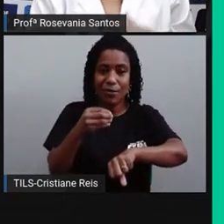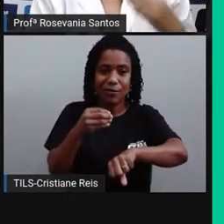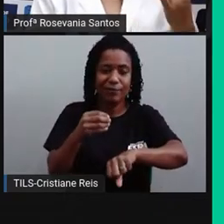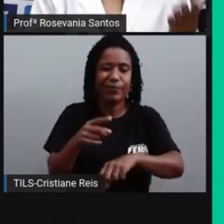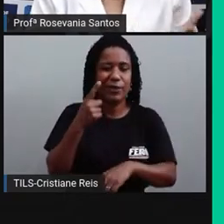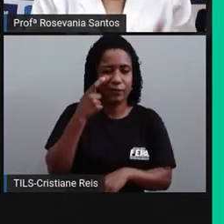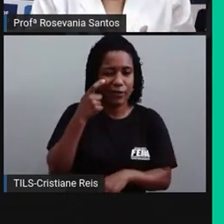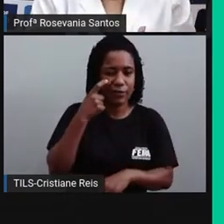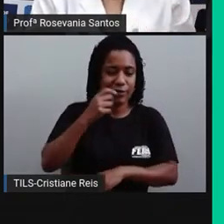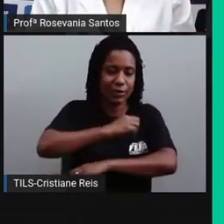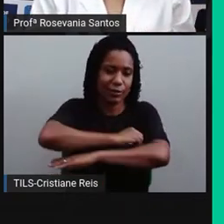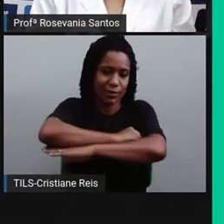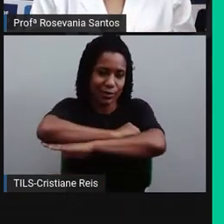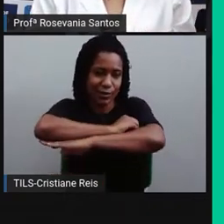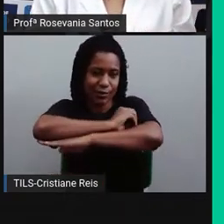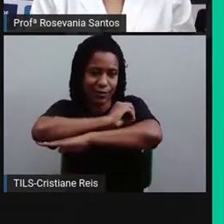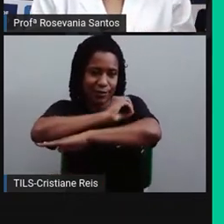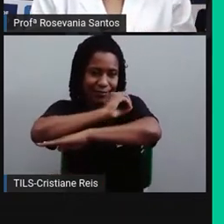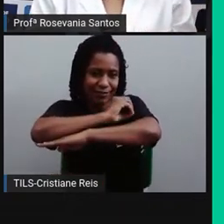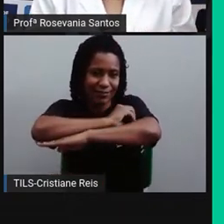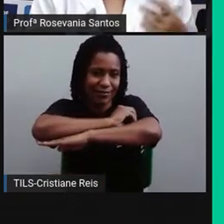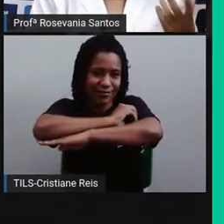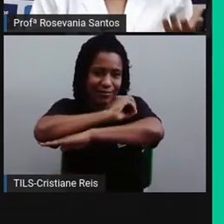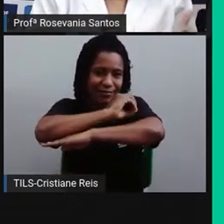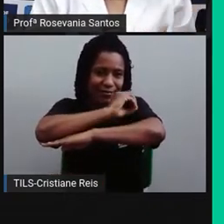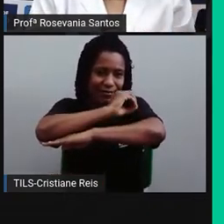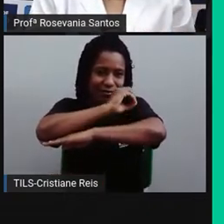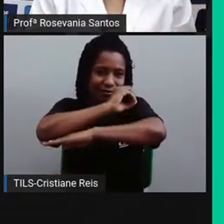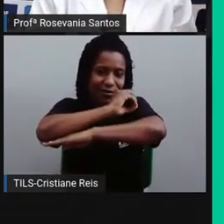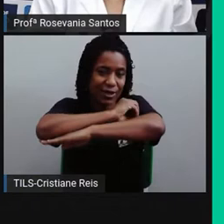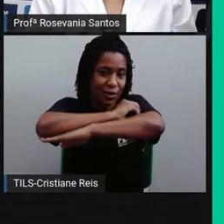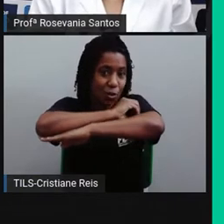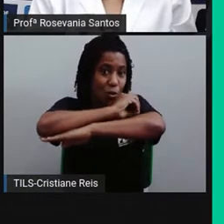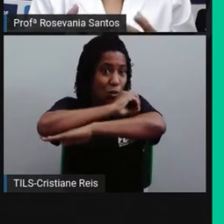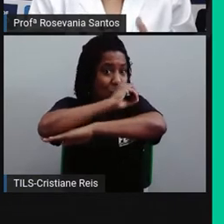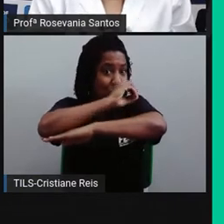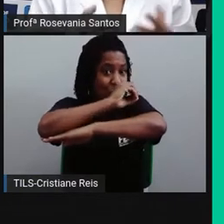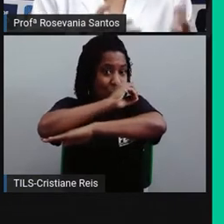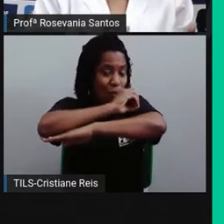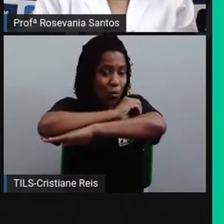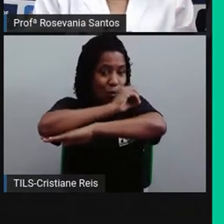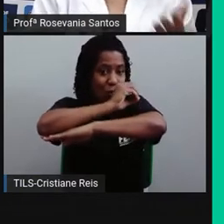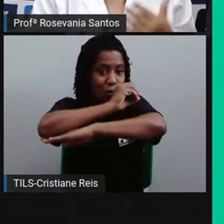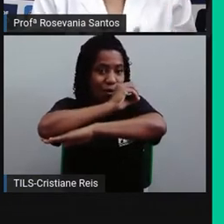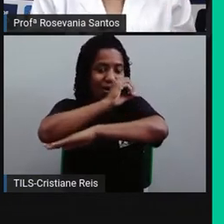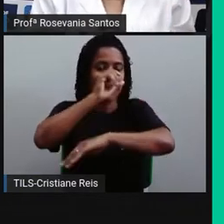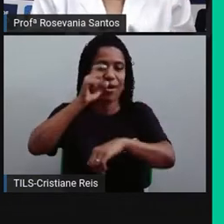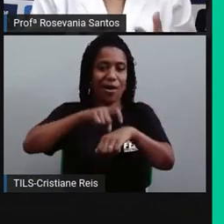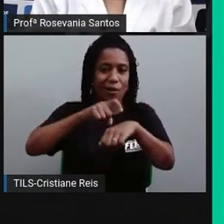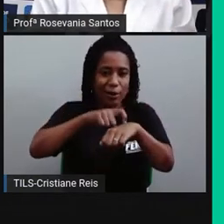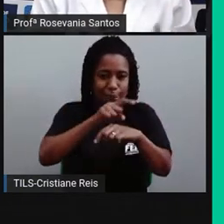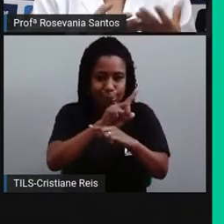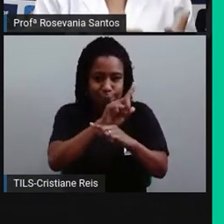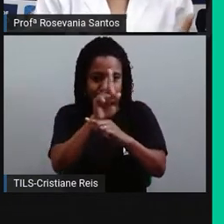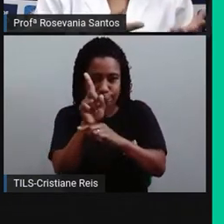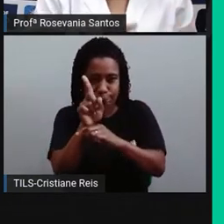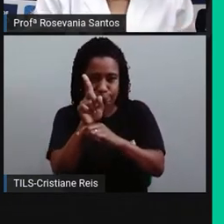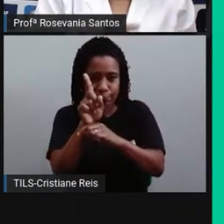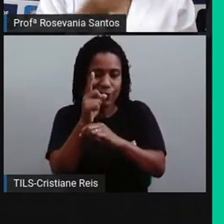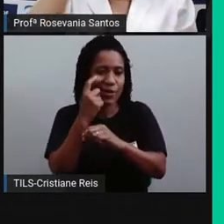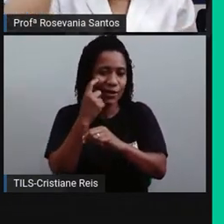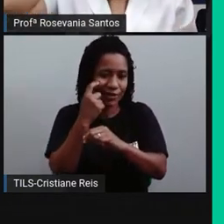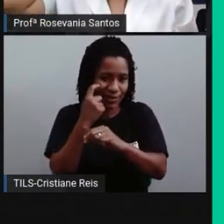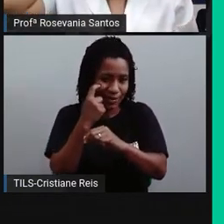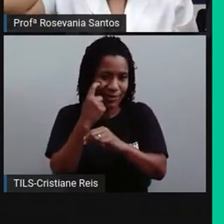marcava o início, né? Bora dizer assim, da primeira hora. E o pôr do sol corria ao final da décima segunda